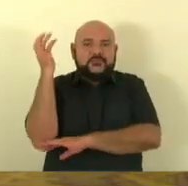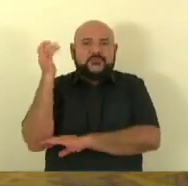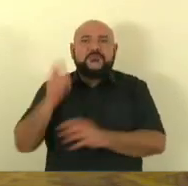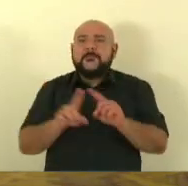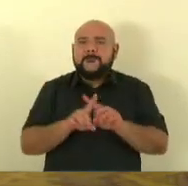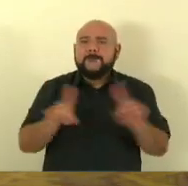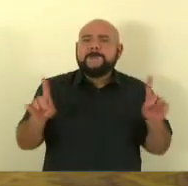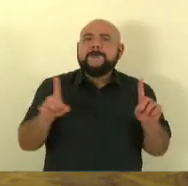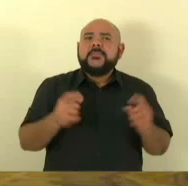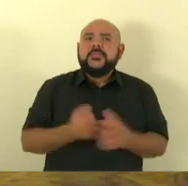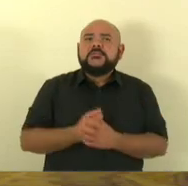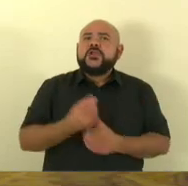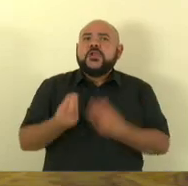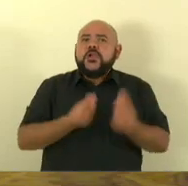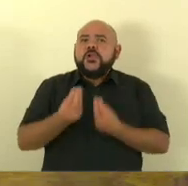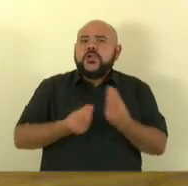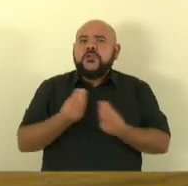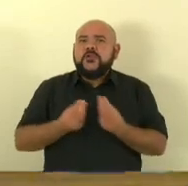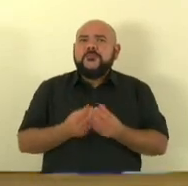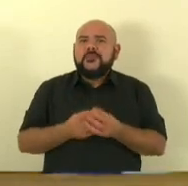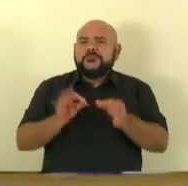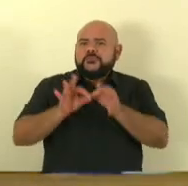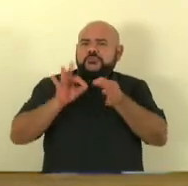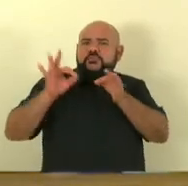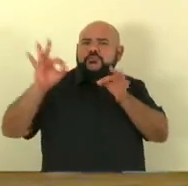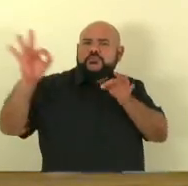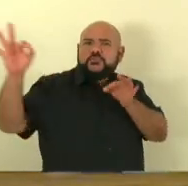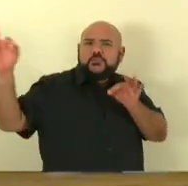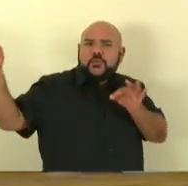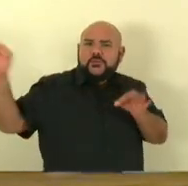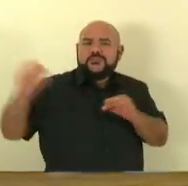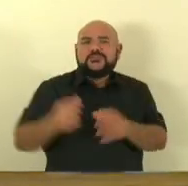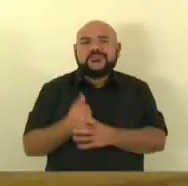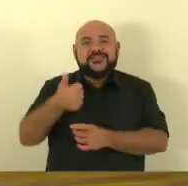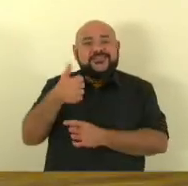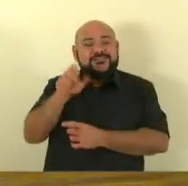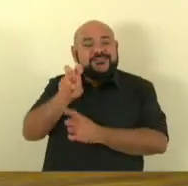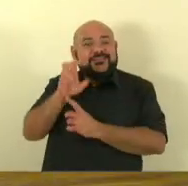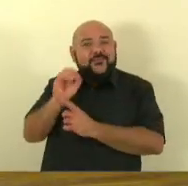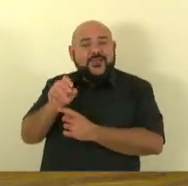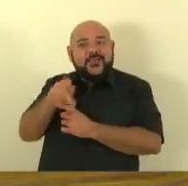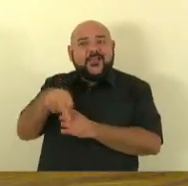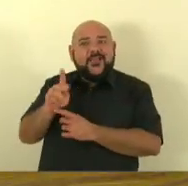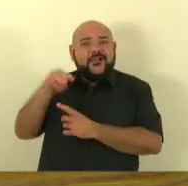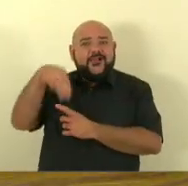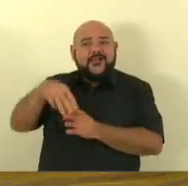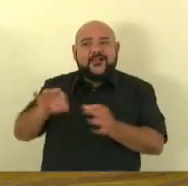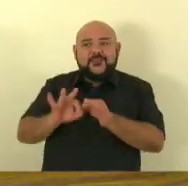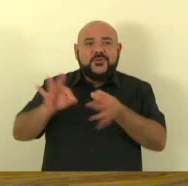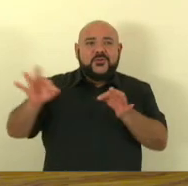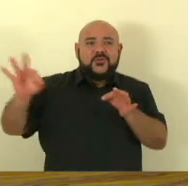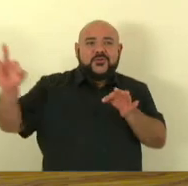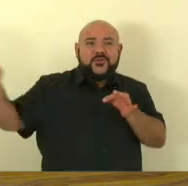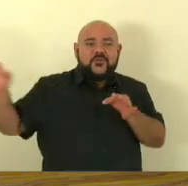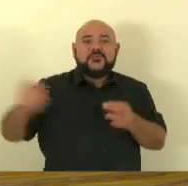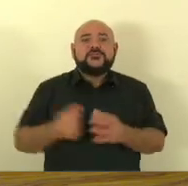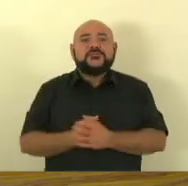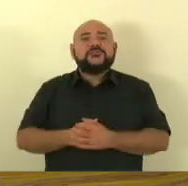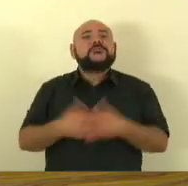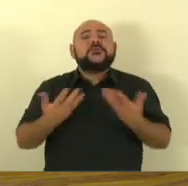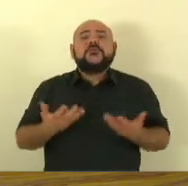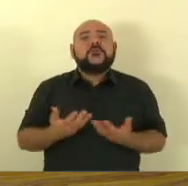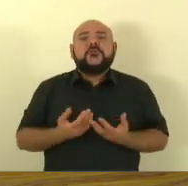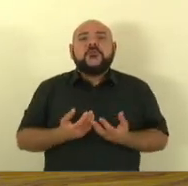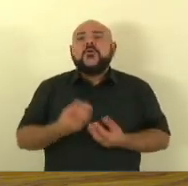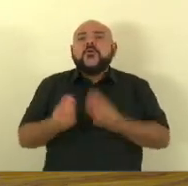explorar petróleo a mais de 150 km da costa do mar essa galera quer inviabilizar o desenvolvimento do Brasil e